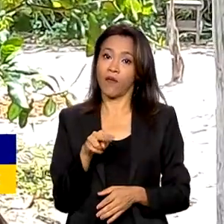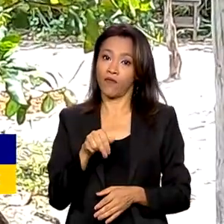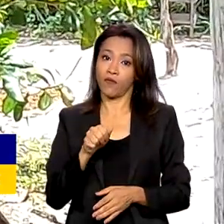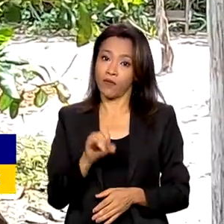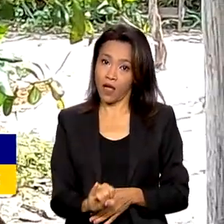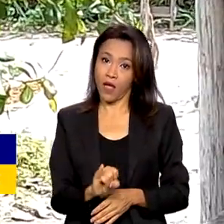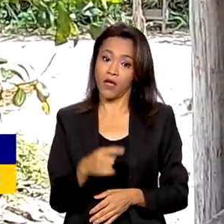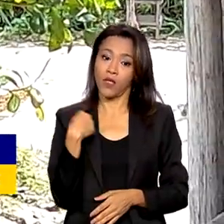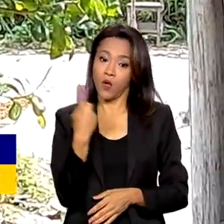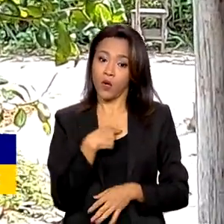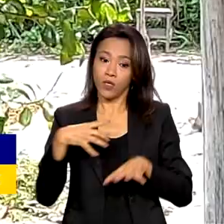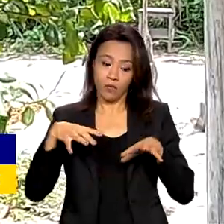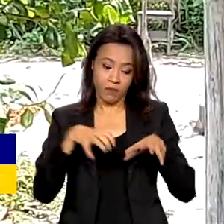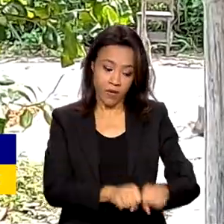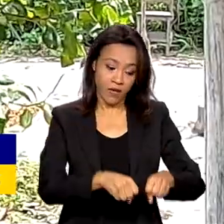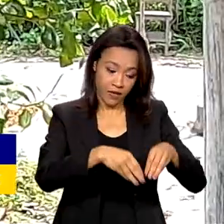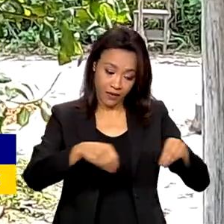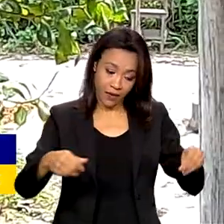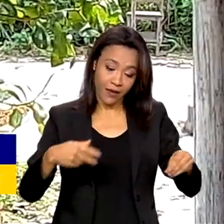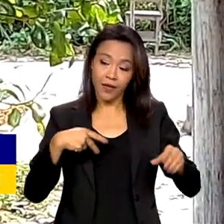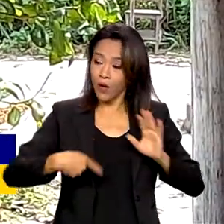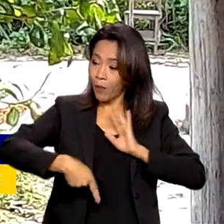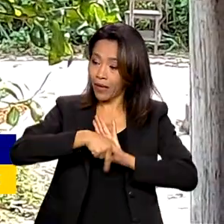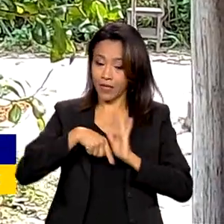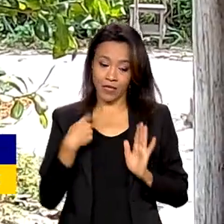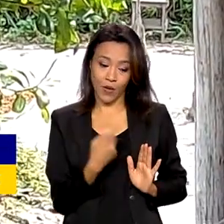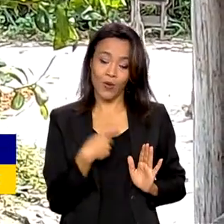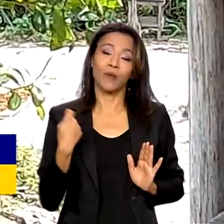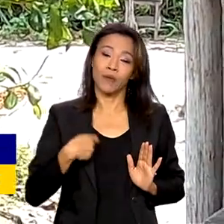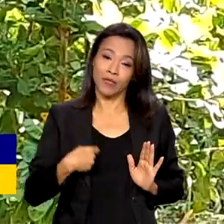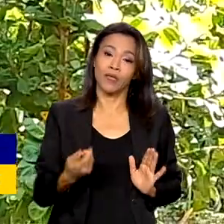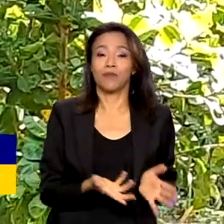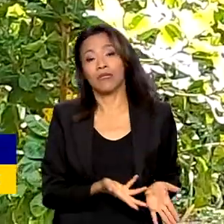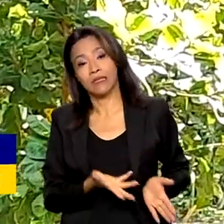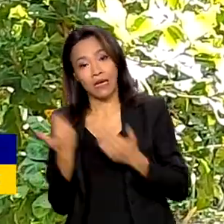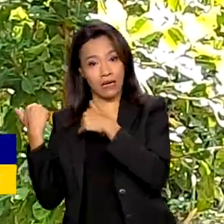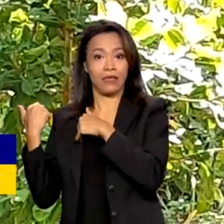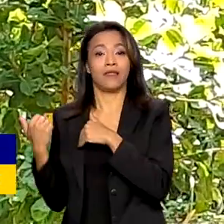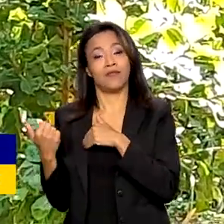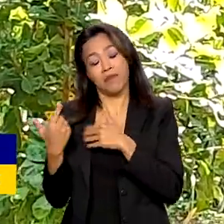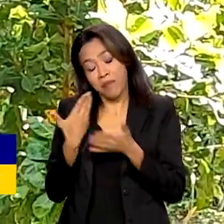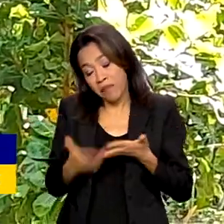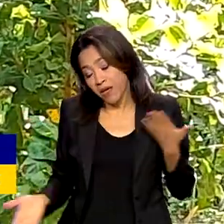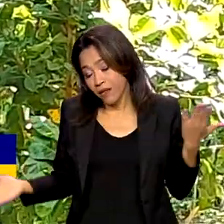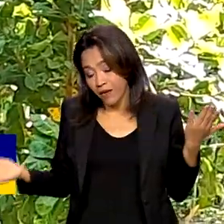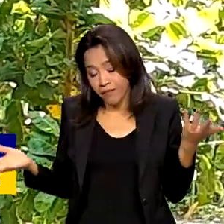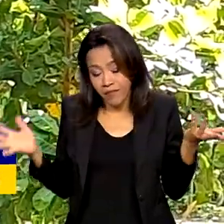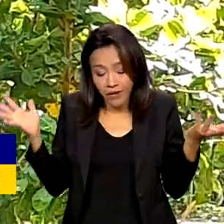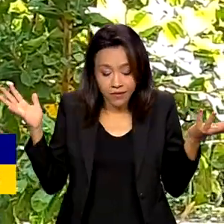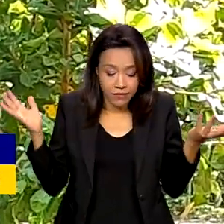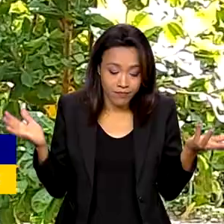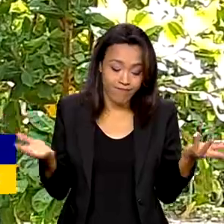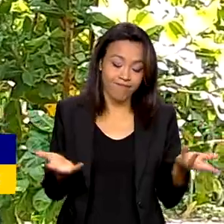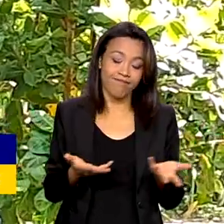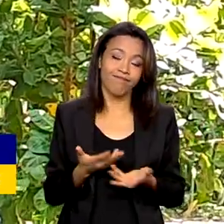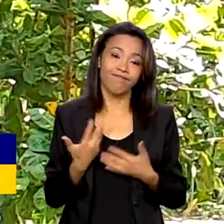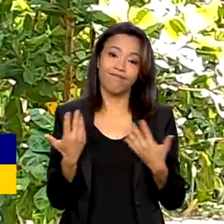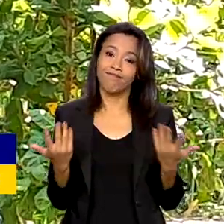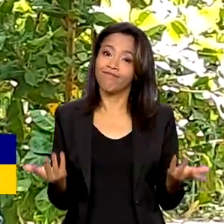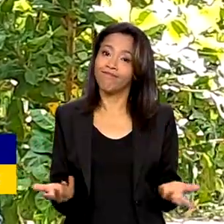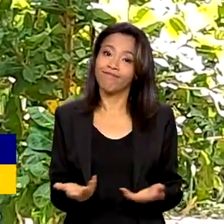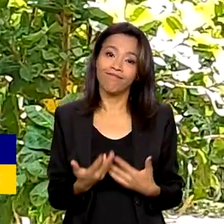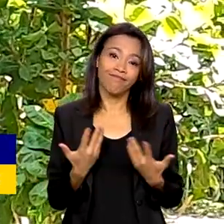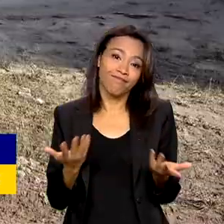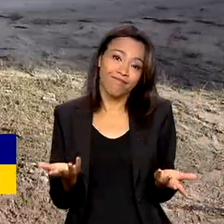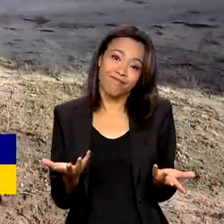uma terra que não era nossa, né? E agora é só obrigado a desocupar, né? Não é bom perder, mas... Não é bom perder, né? Tem que perder